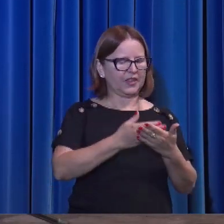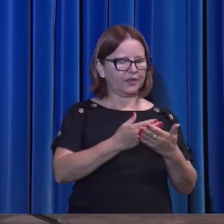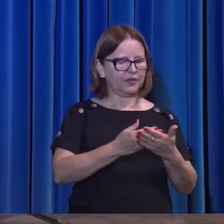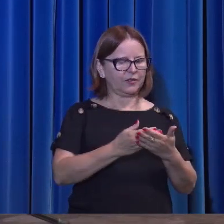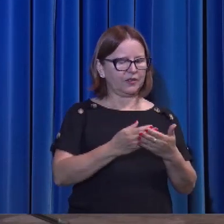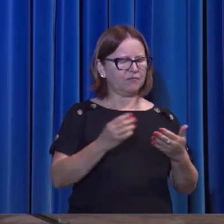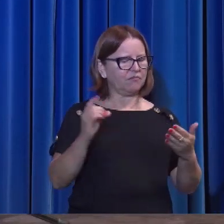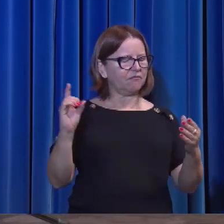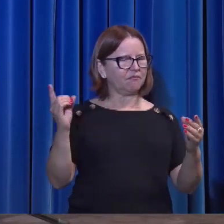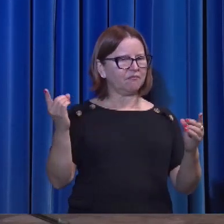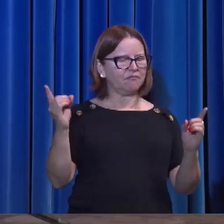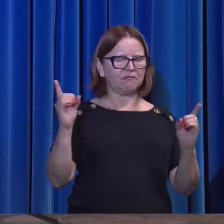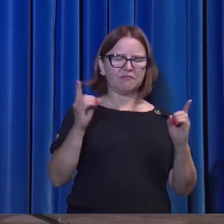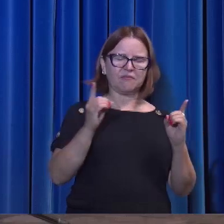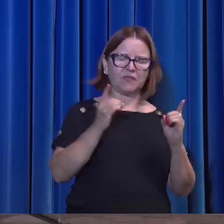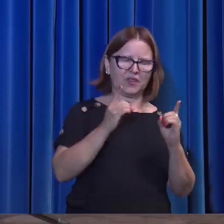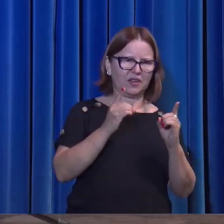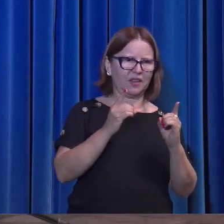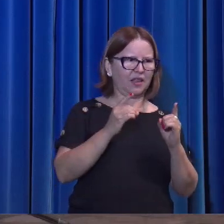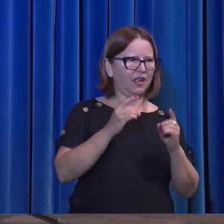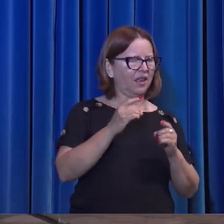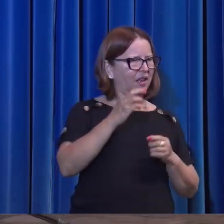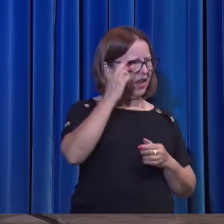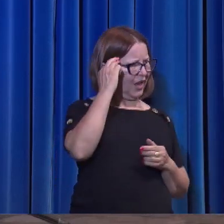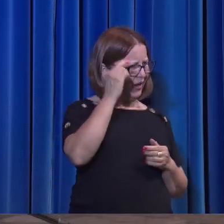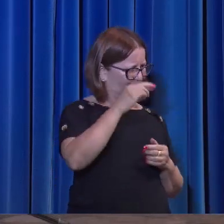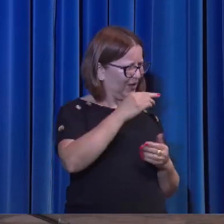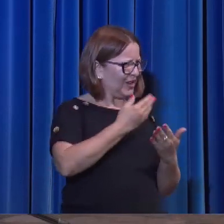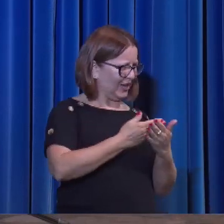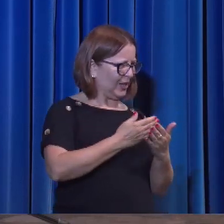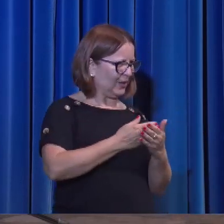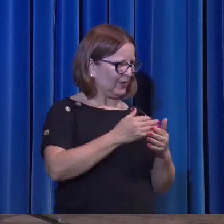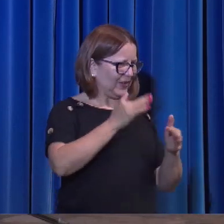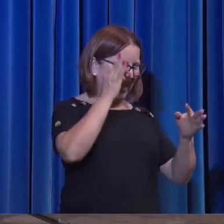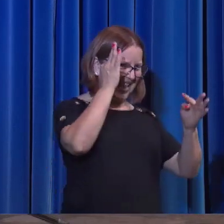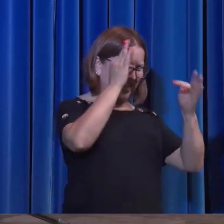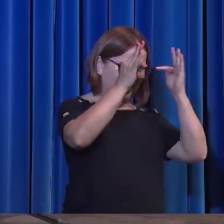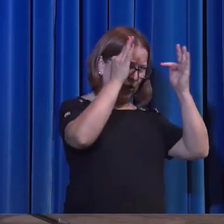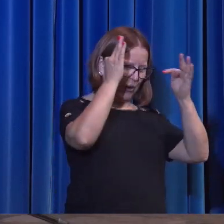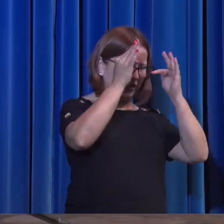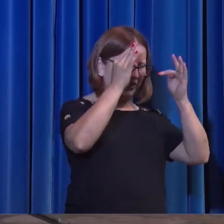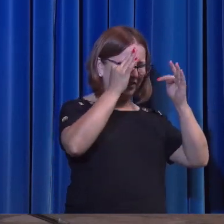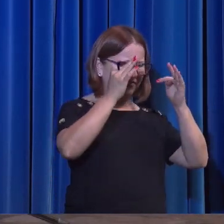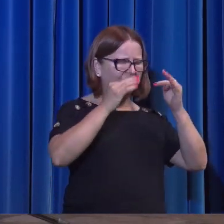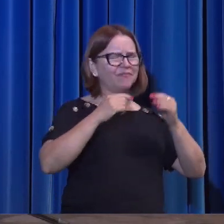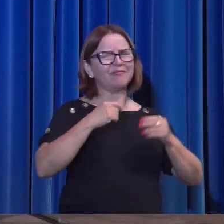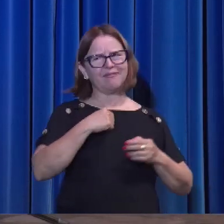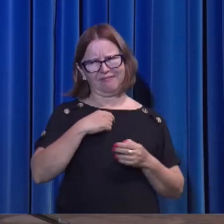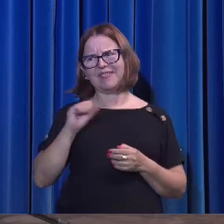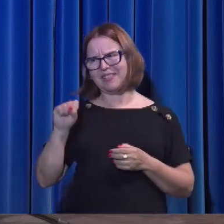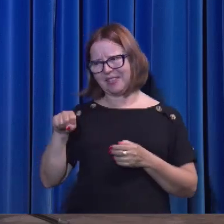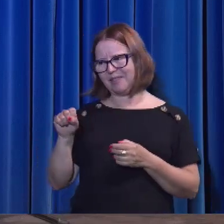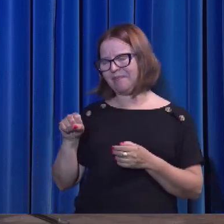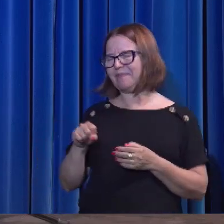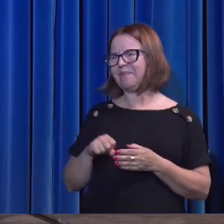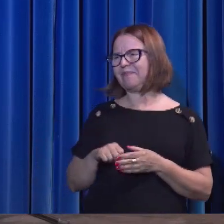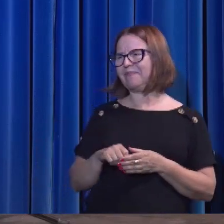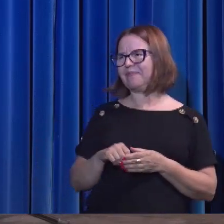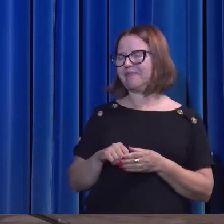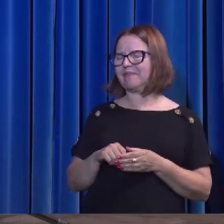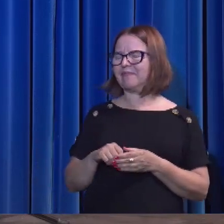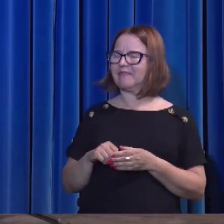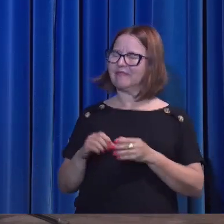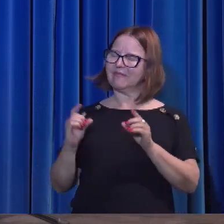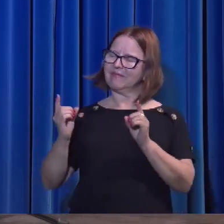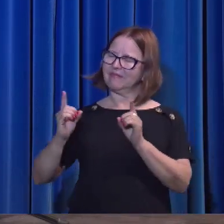o senhor é estudante de teologia? Ele disse, sou. E